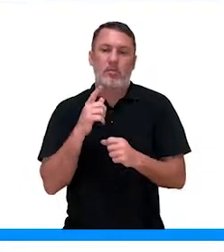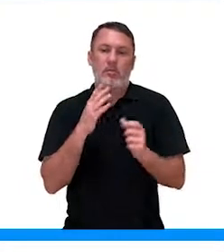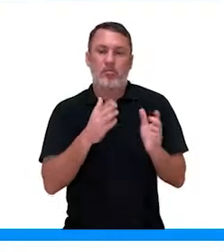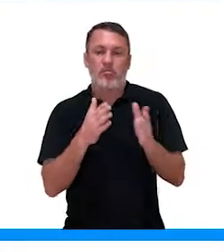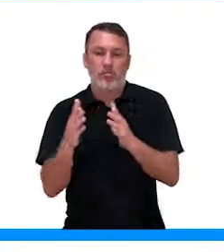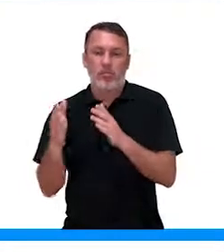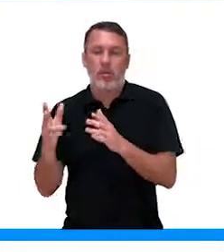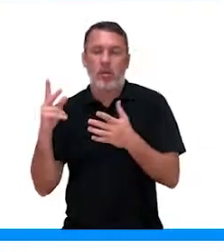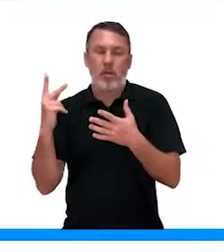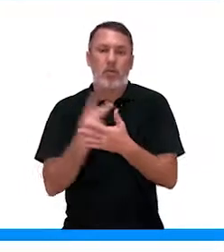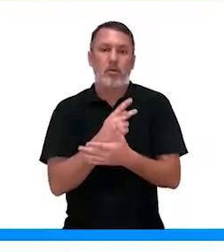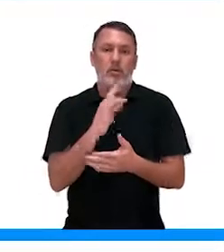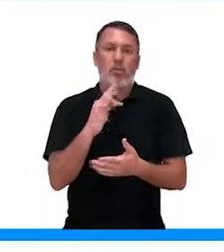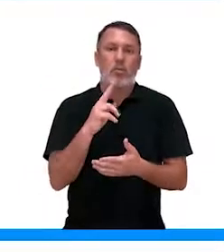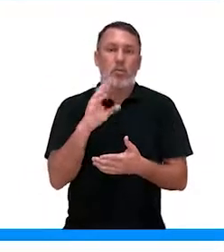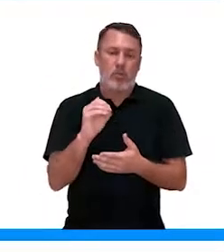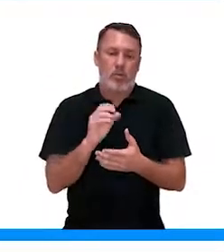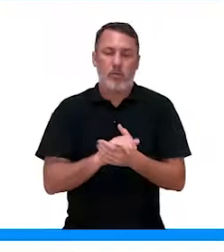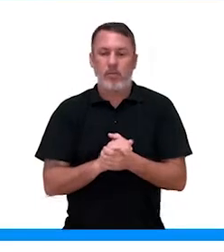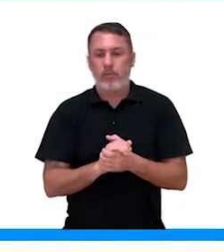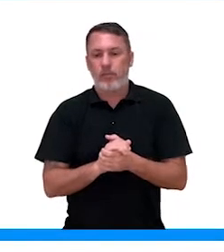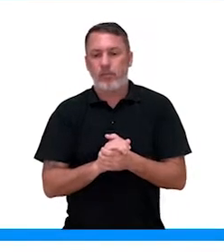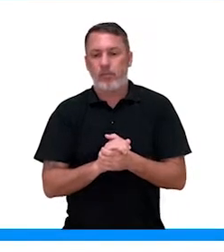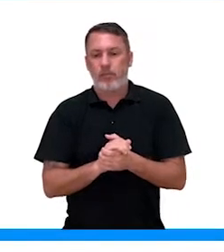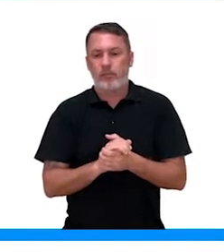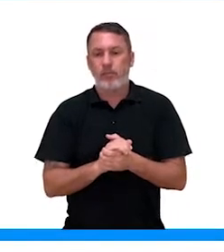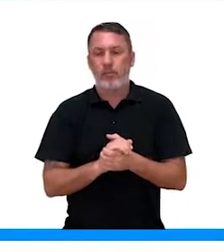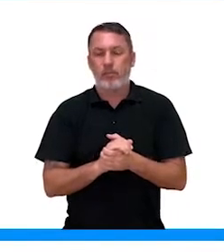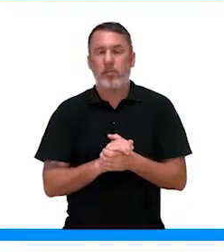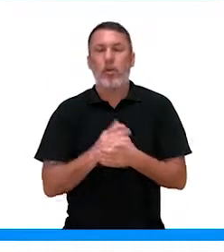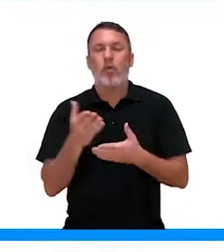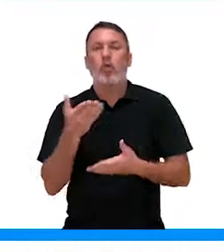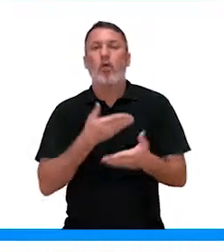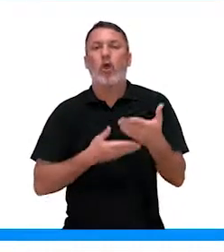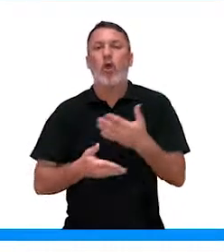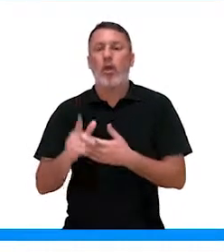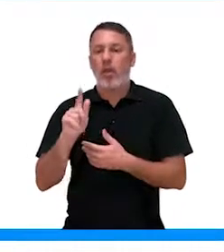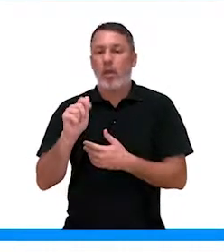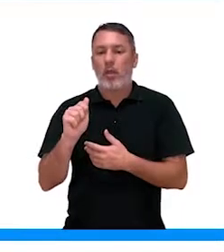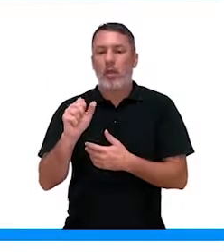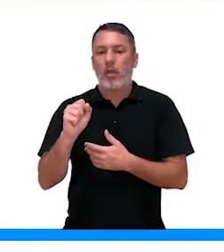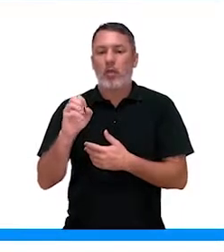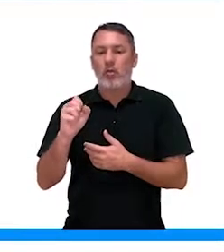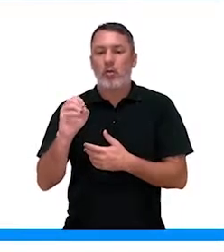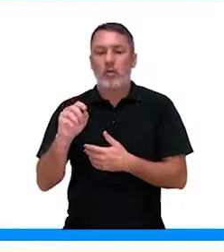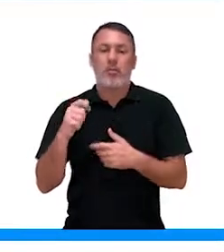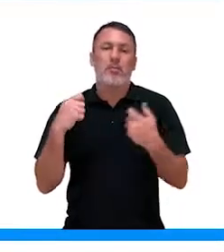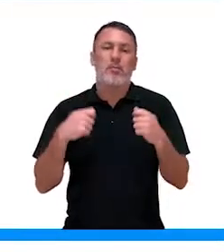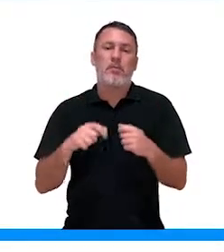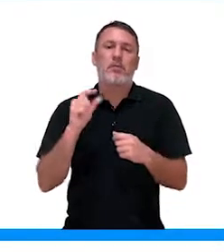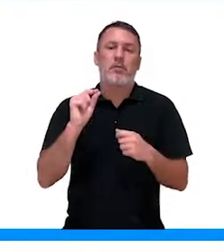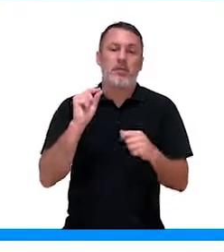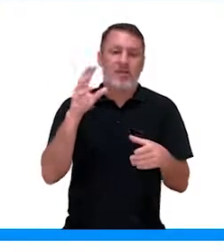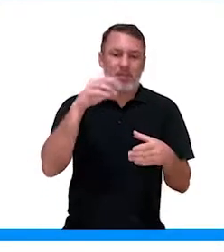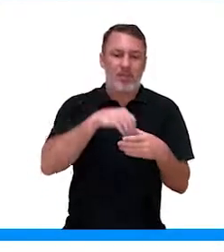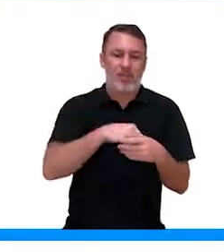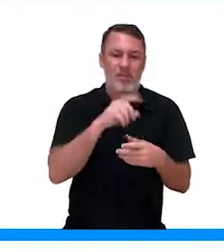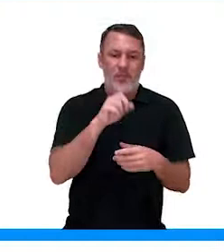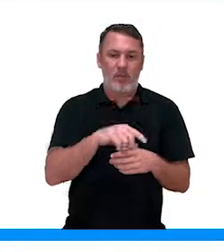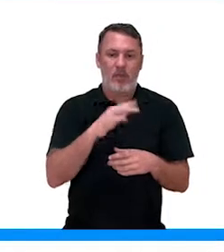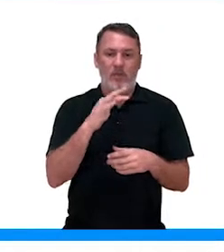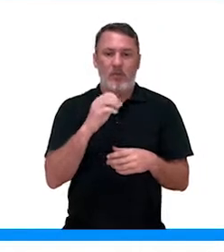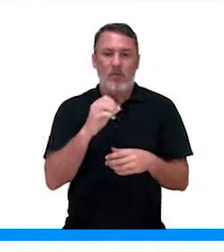essa passagem acontecer por dentro do tubo. E as trocas gasosas? O gás carbônico necessário pra